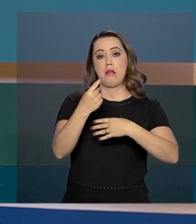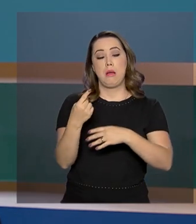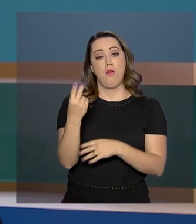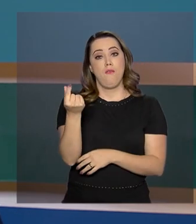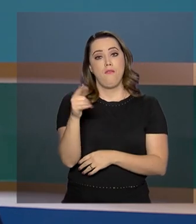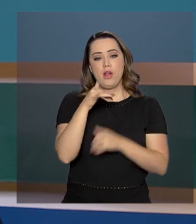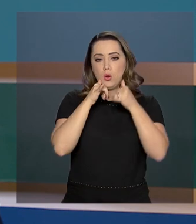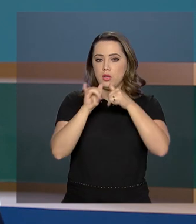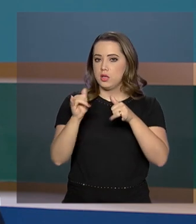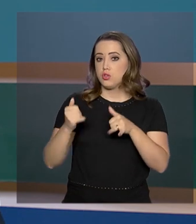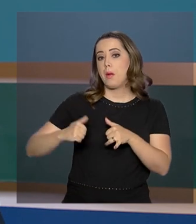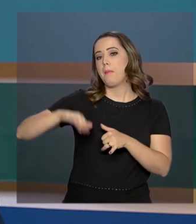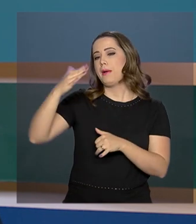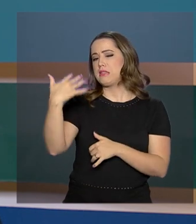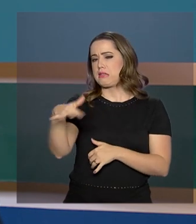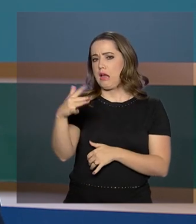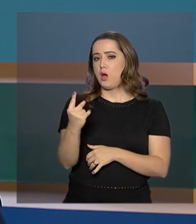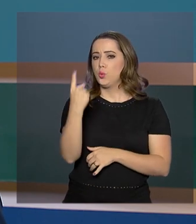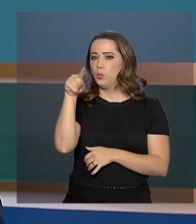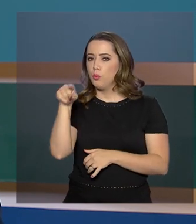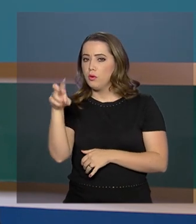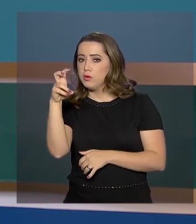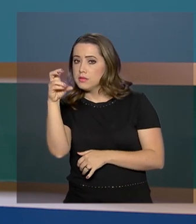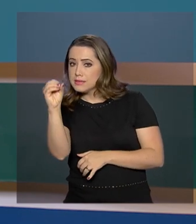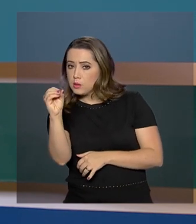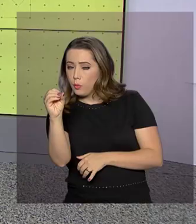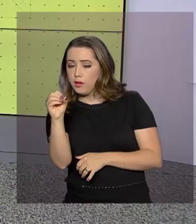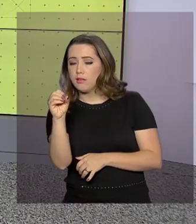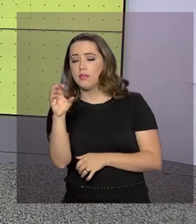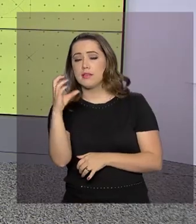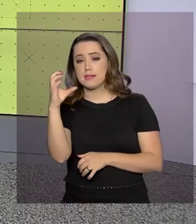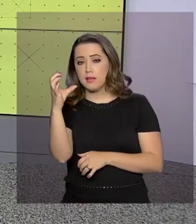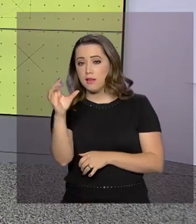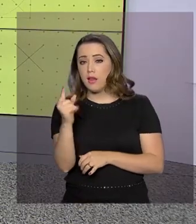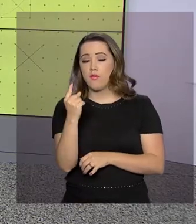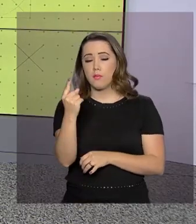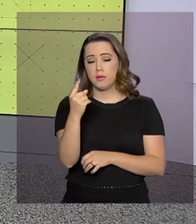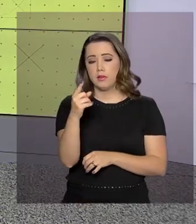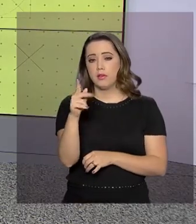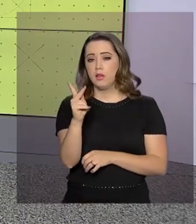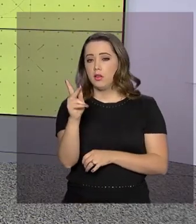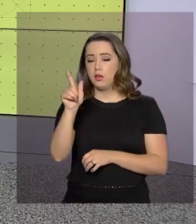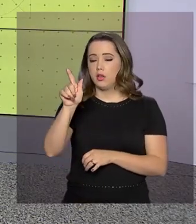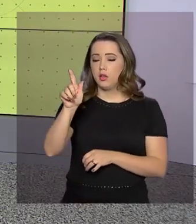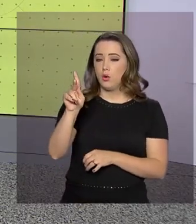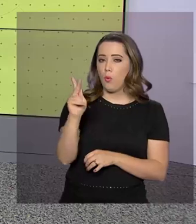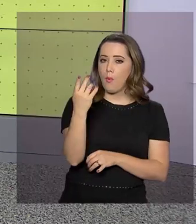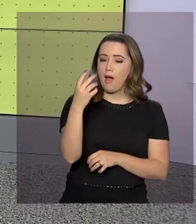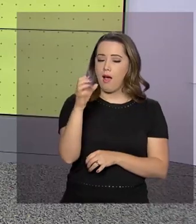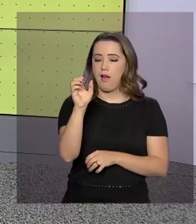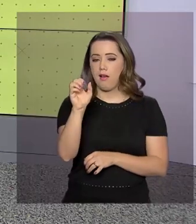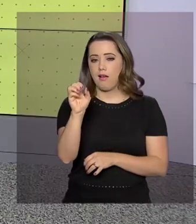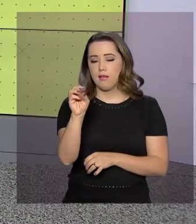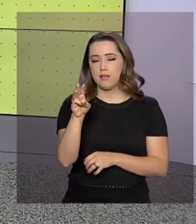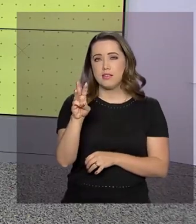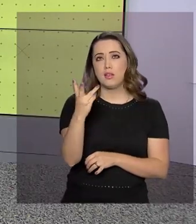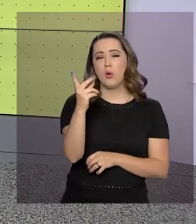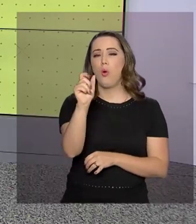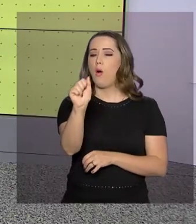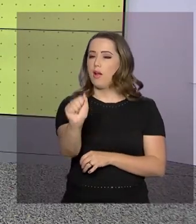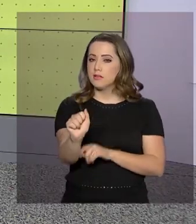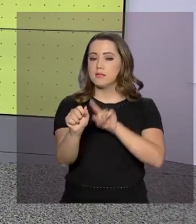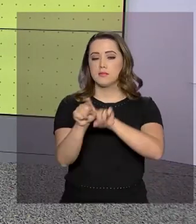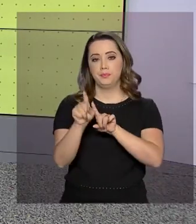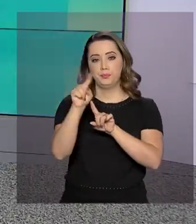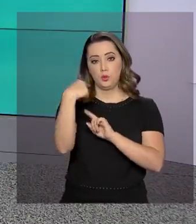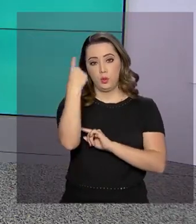,50 para cada kWh consumido. A previsão de chuvas para o mês sinaliza vazões abaixo da